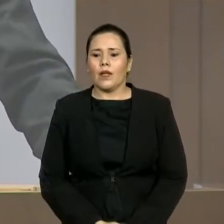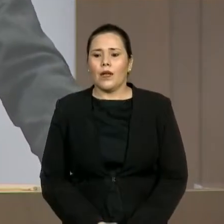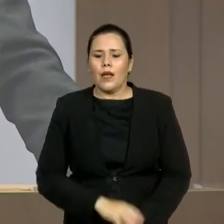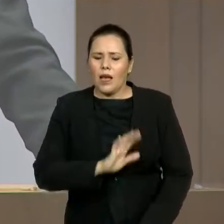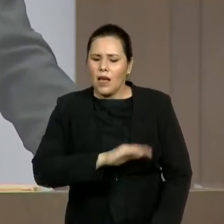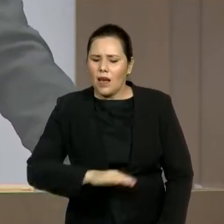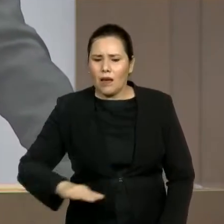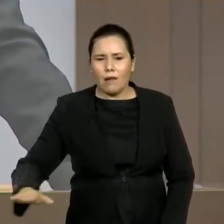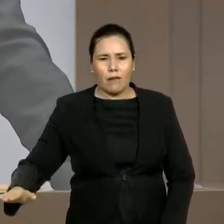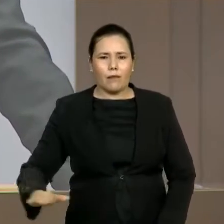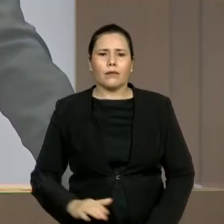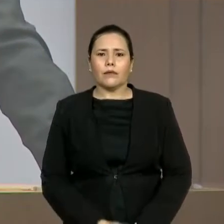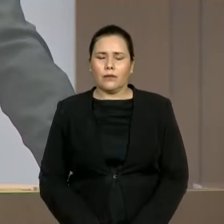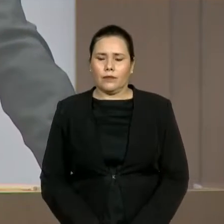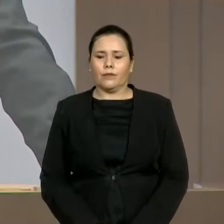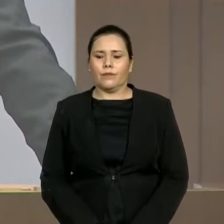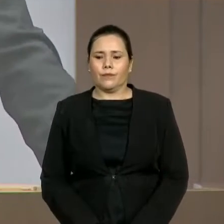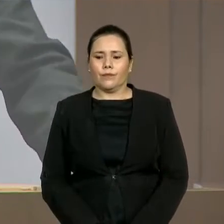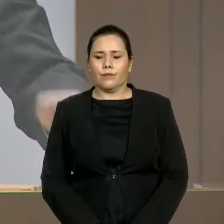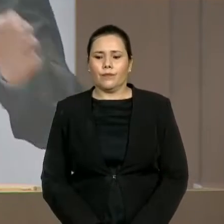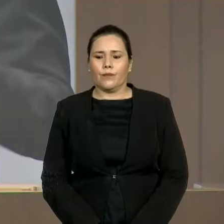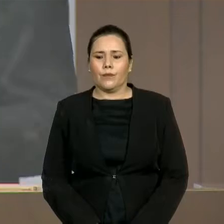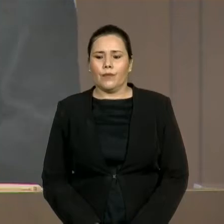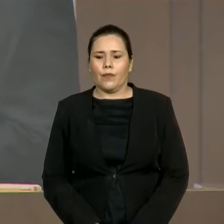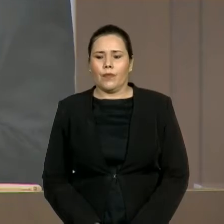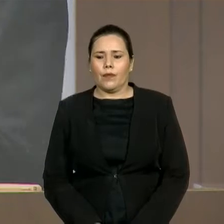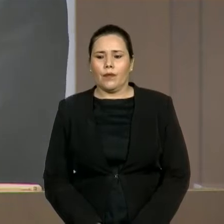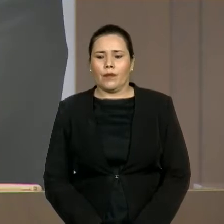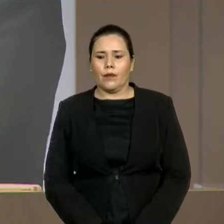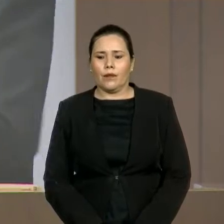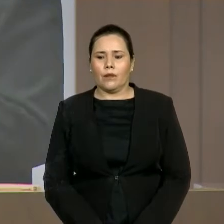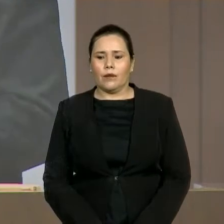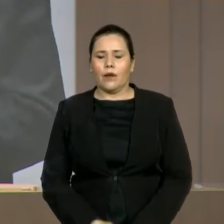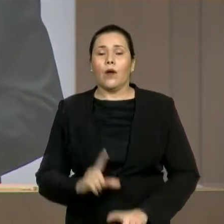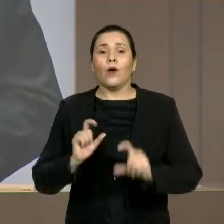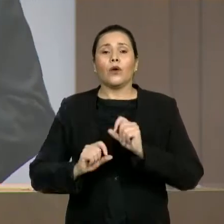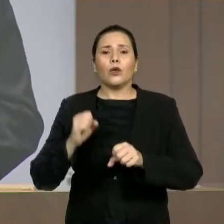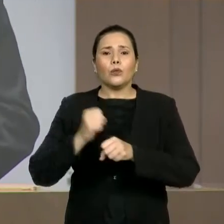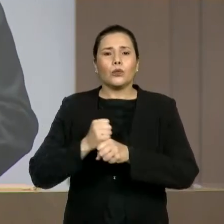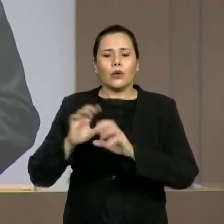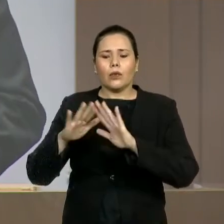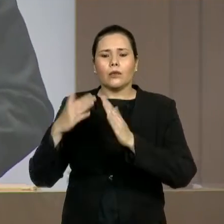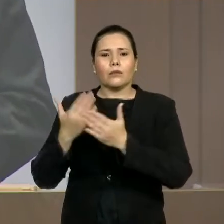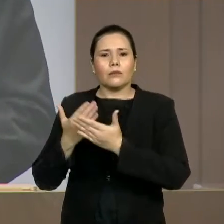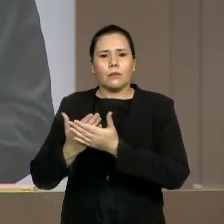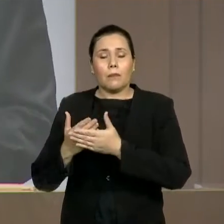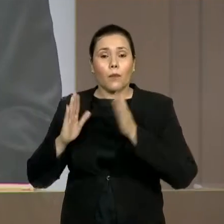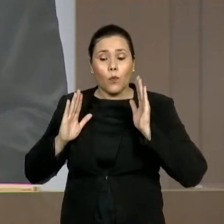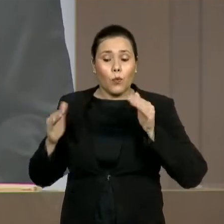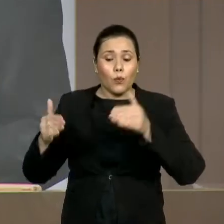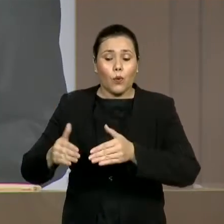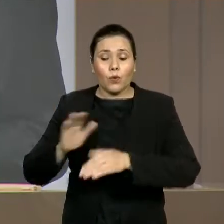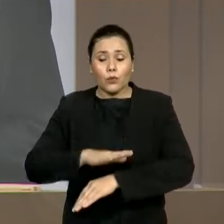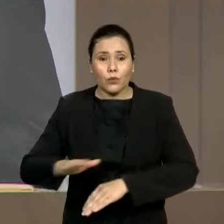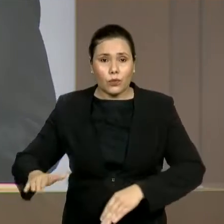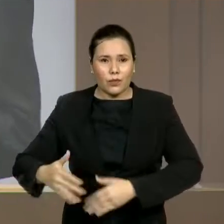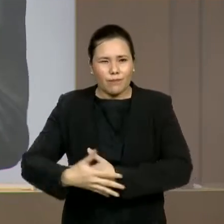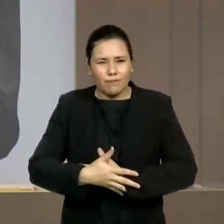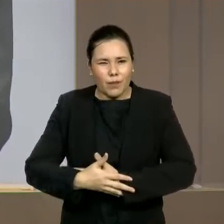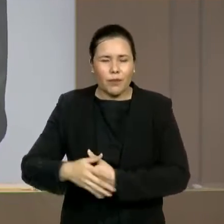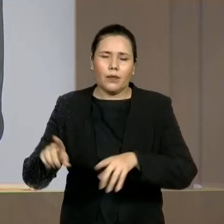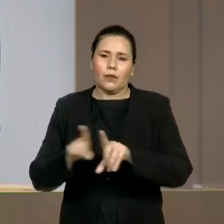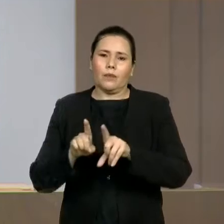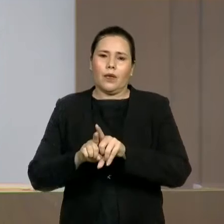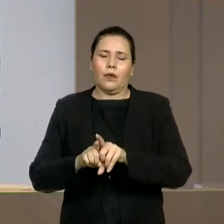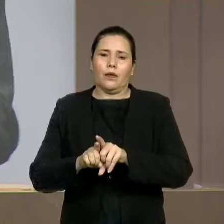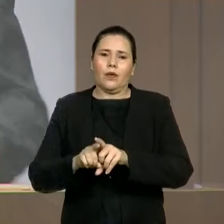sobretudo, deputado Júlio, mais creches e mais cuidado com a nossa primeira infância. Eu falo